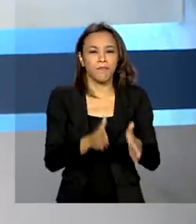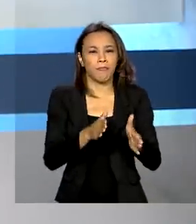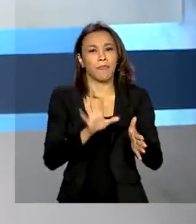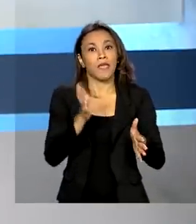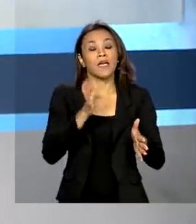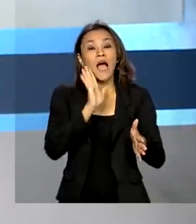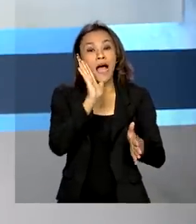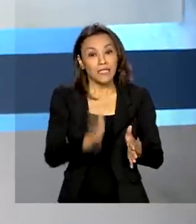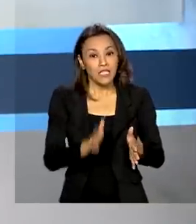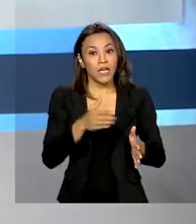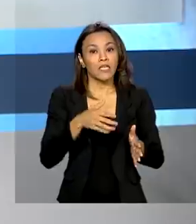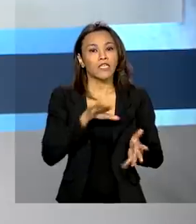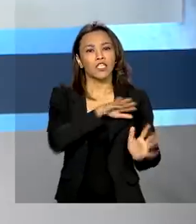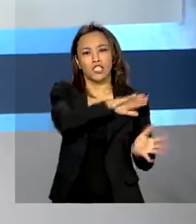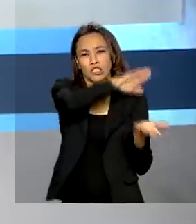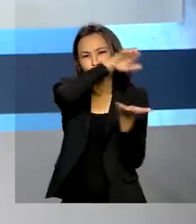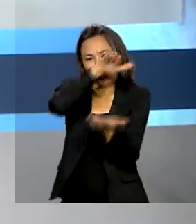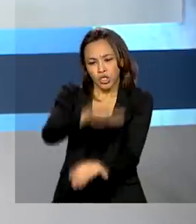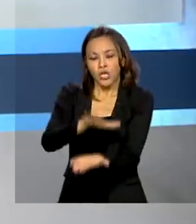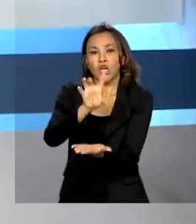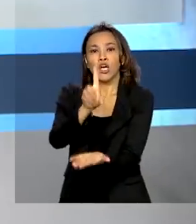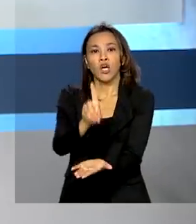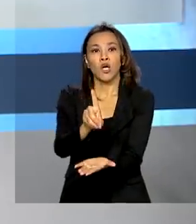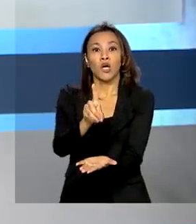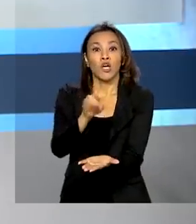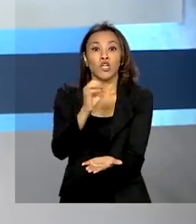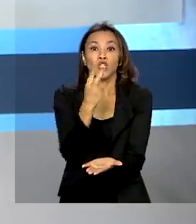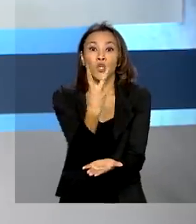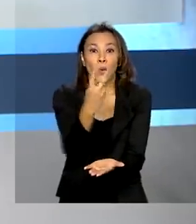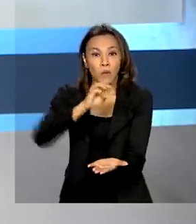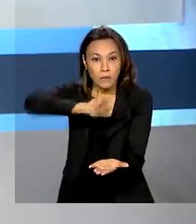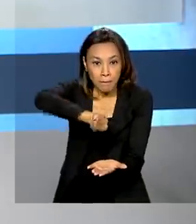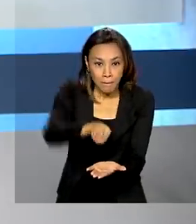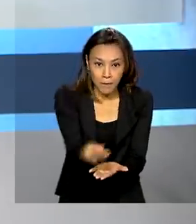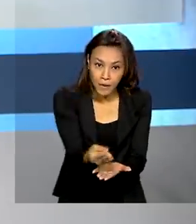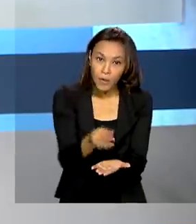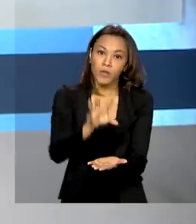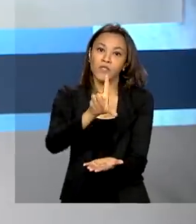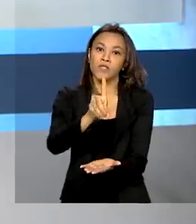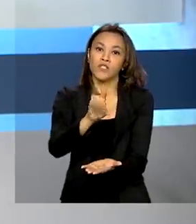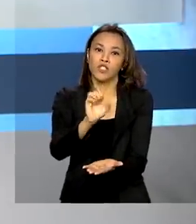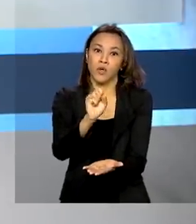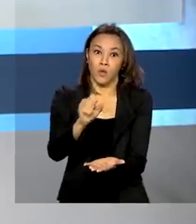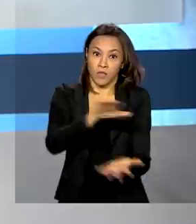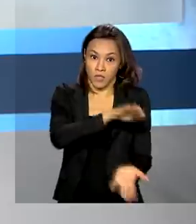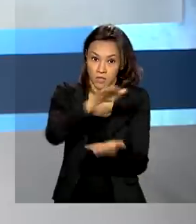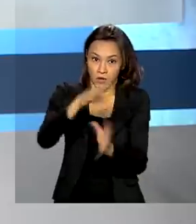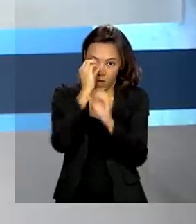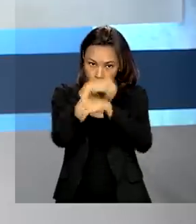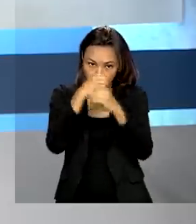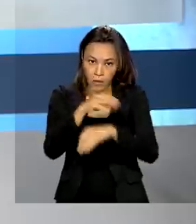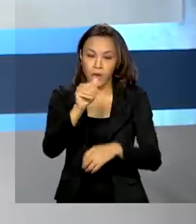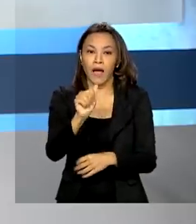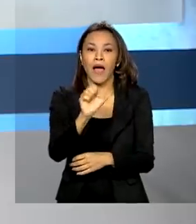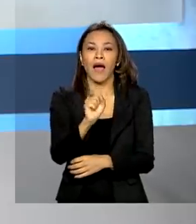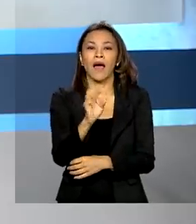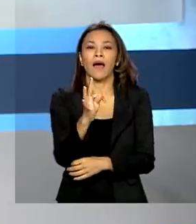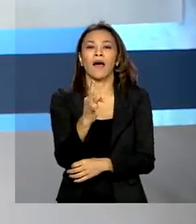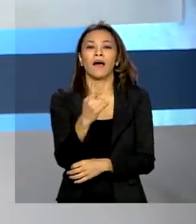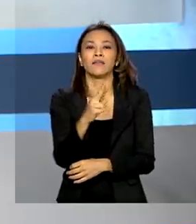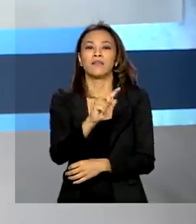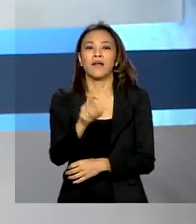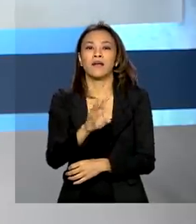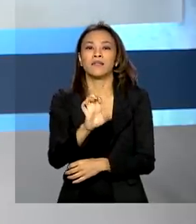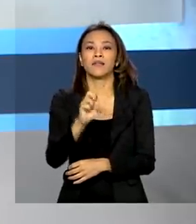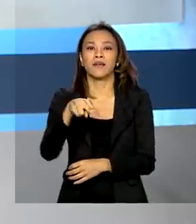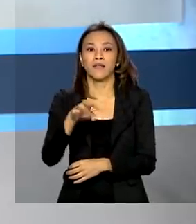chegou ao Brasil, os 2 milhões de doses da vacina desenvolvida pelo laboratório AstraZeneca vindas da Índia foram levados a Fiocruz.